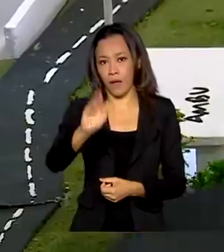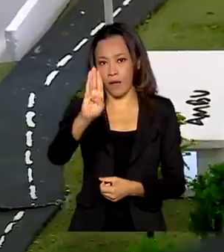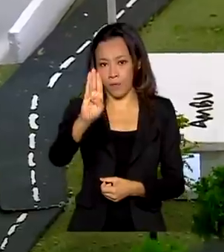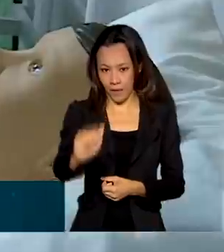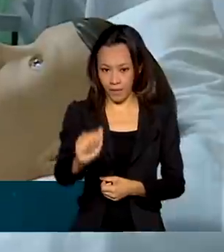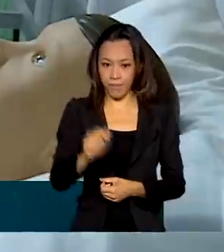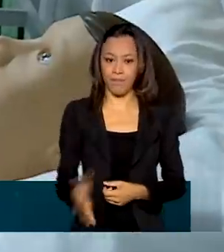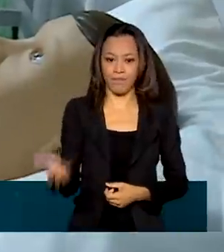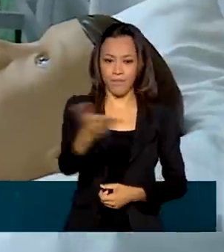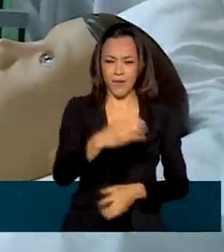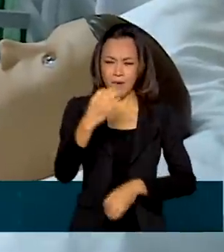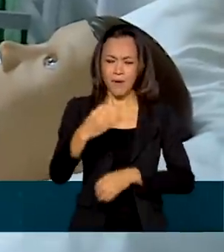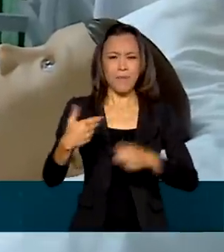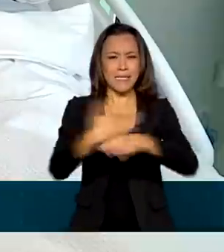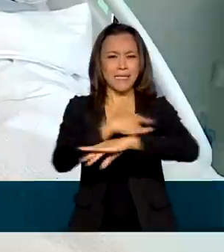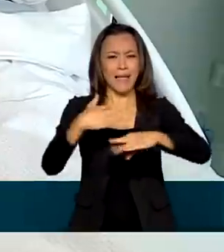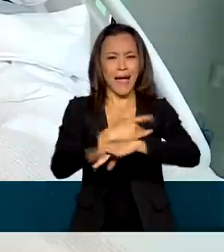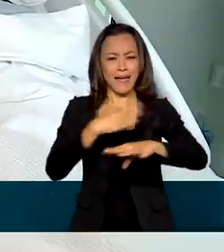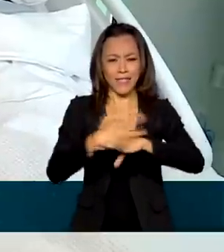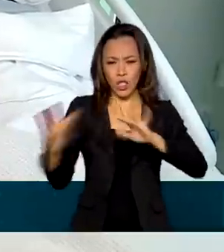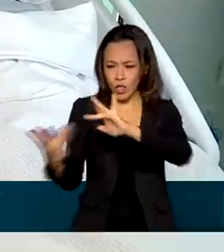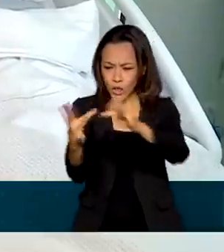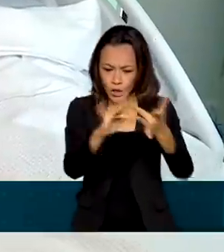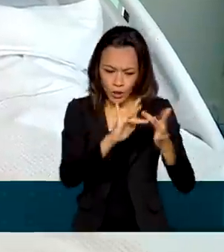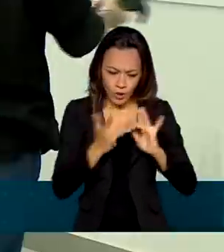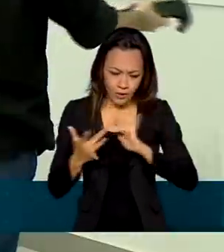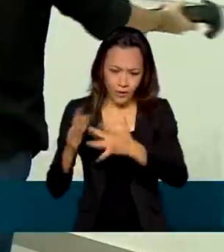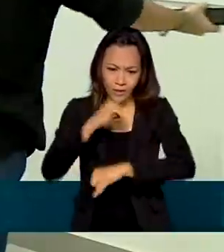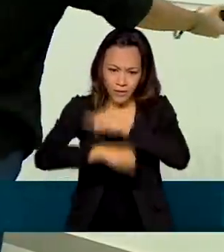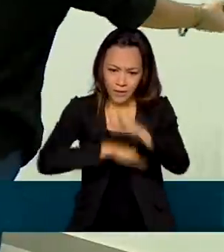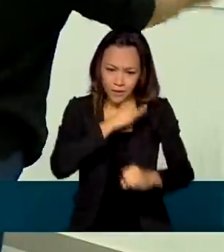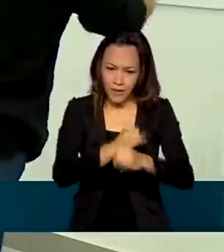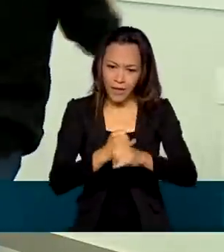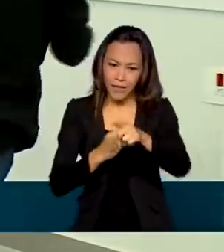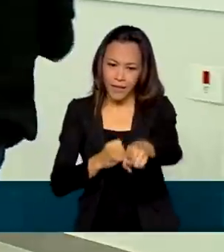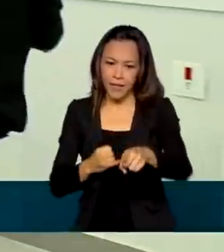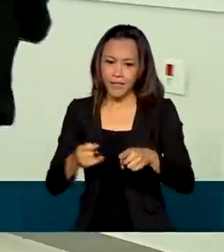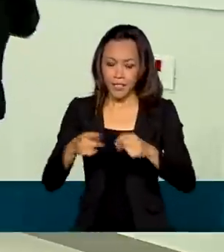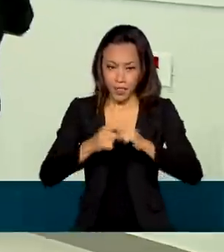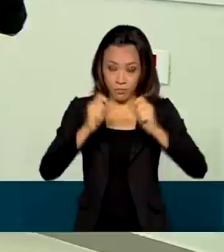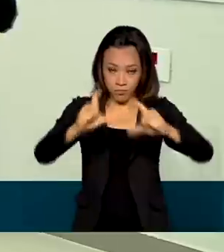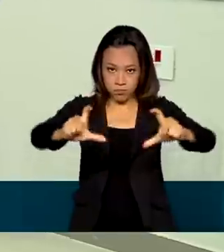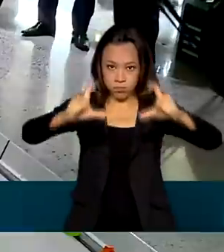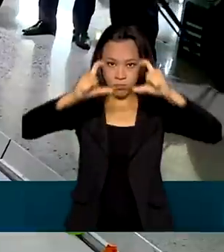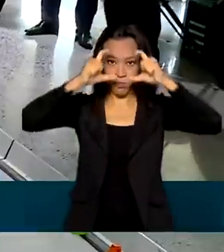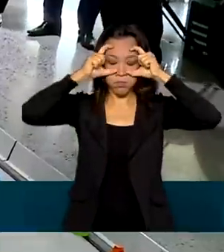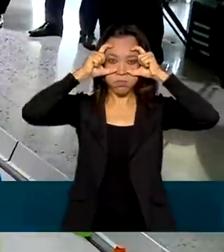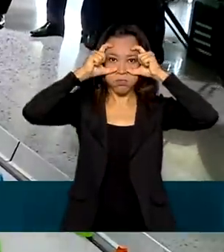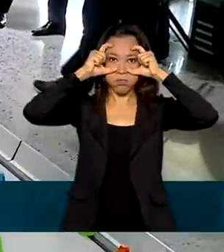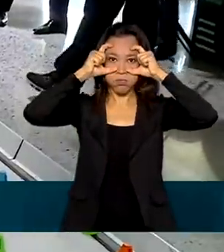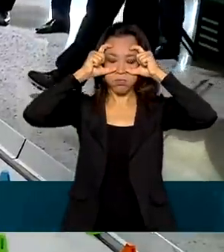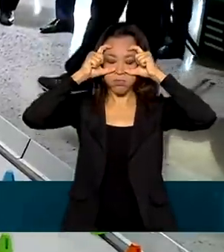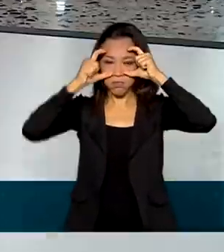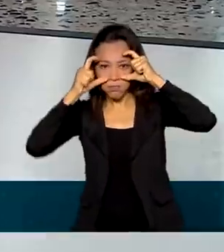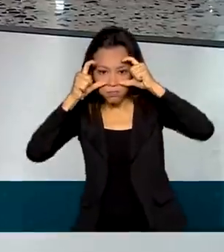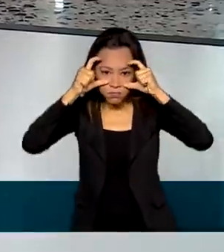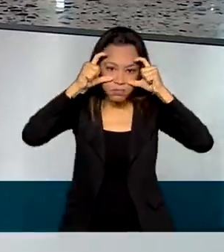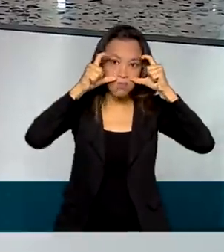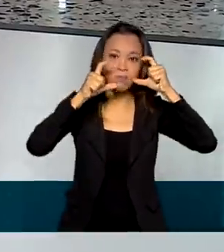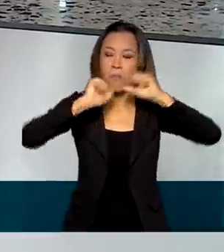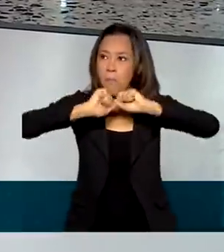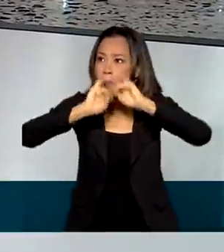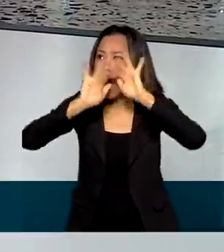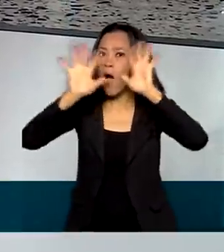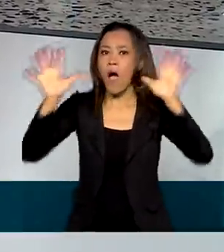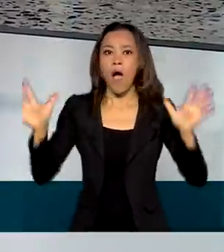toda conectada para colocar em prática ideias e conceitos aliados à inteligência artificial. Experiências que melhorem